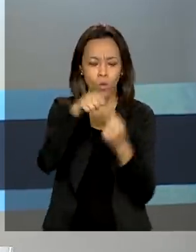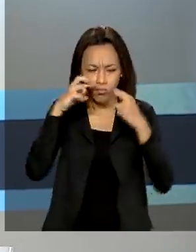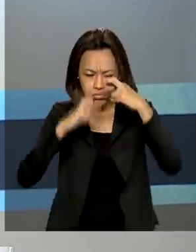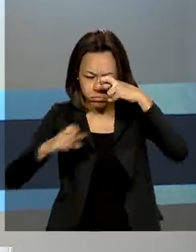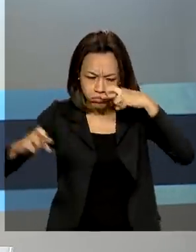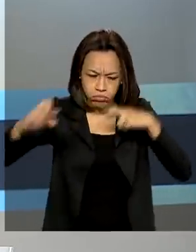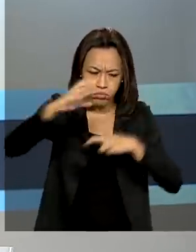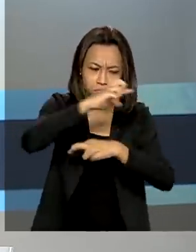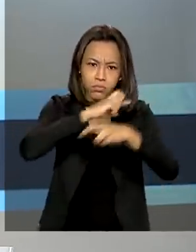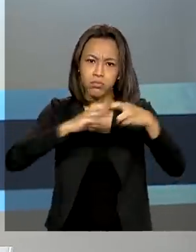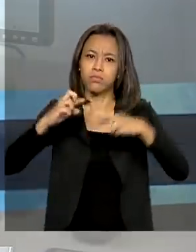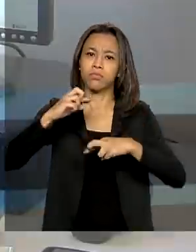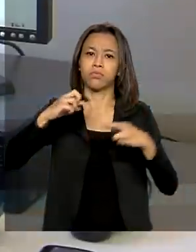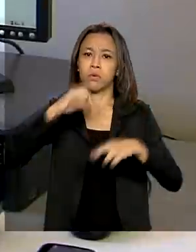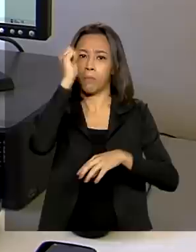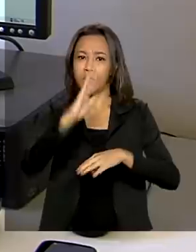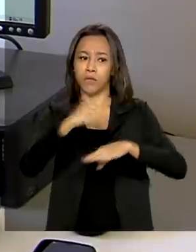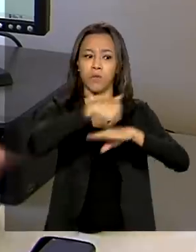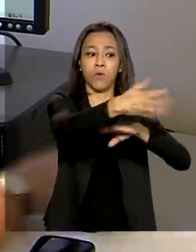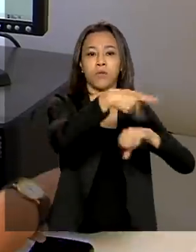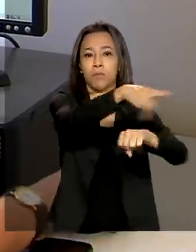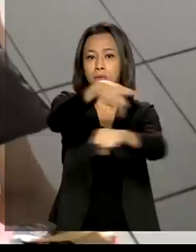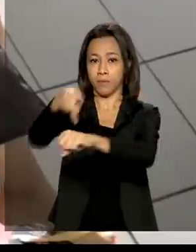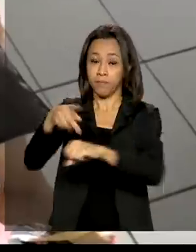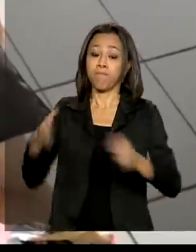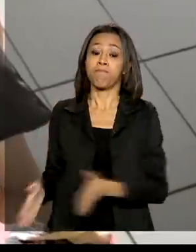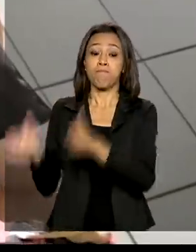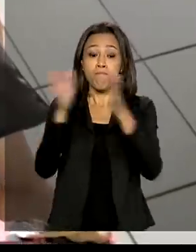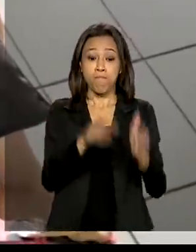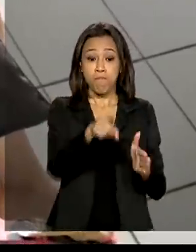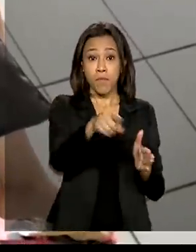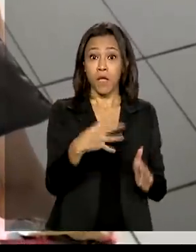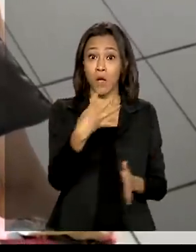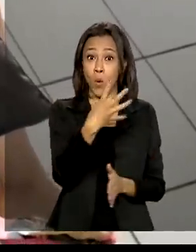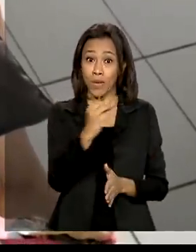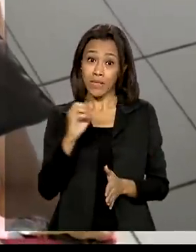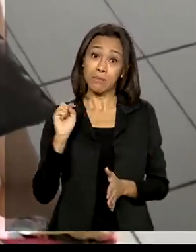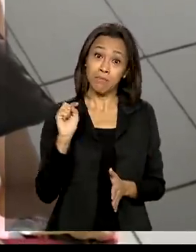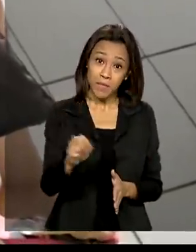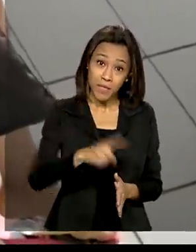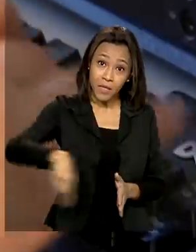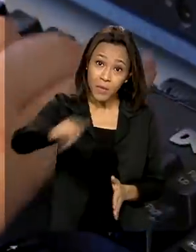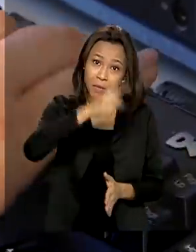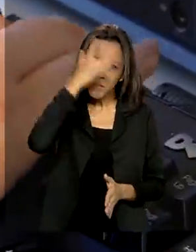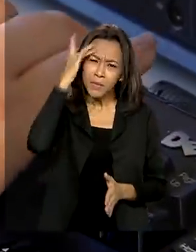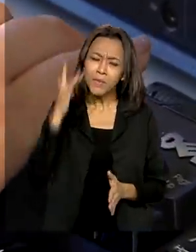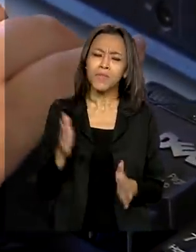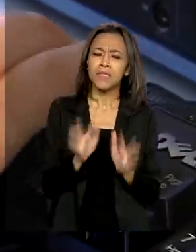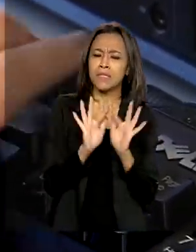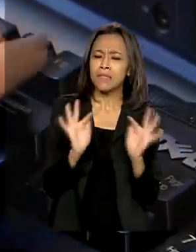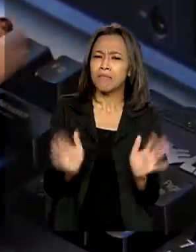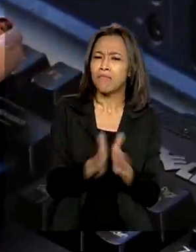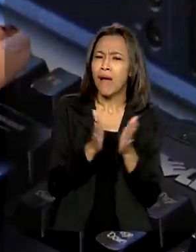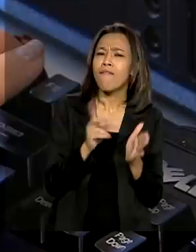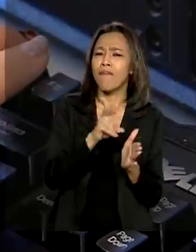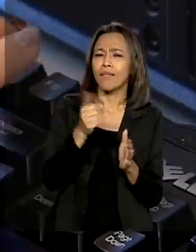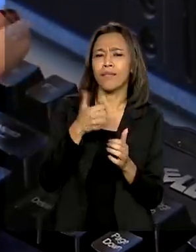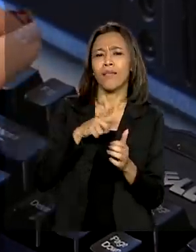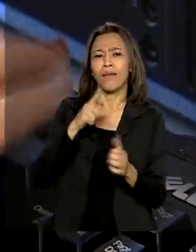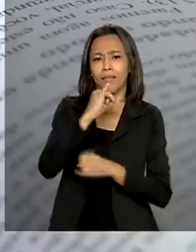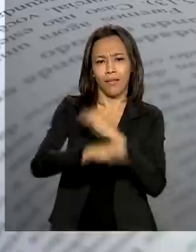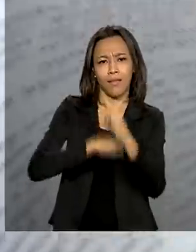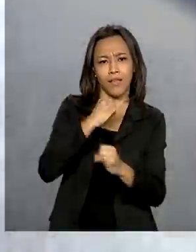do Brasil. 400 mil estudantes de baixa renda terão acesso à internet para acompanhar as aulas de